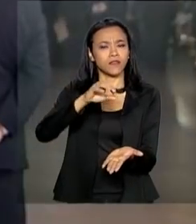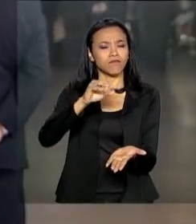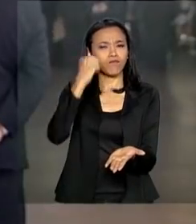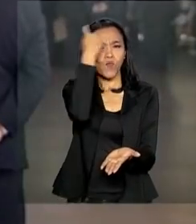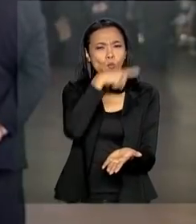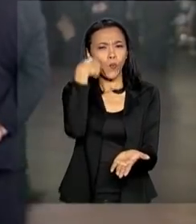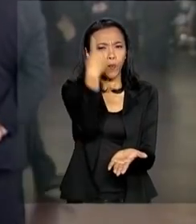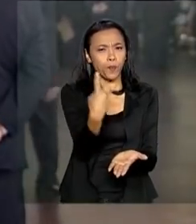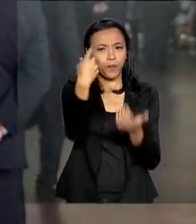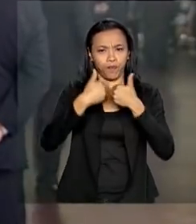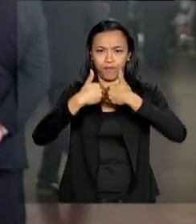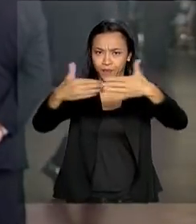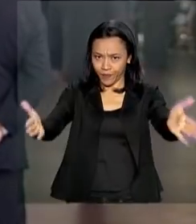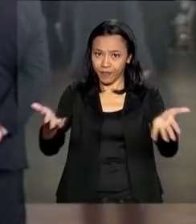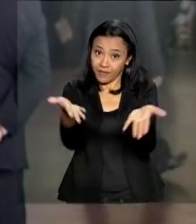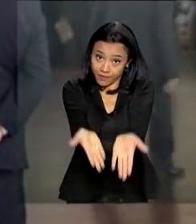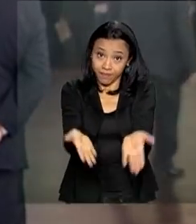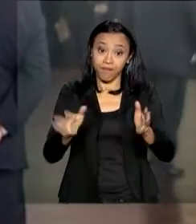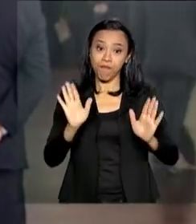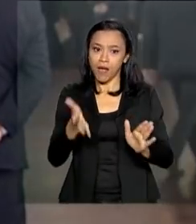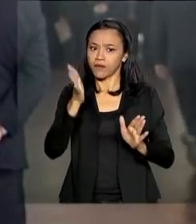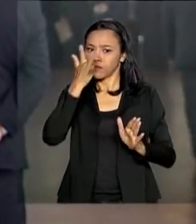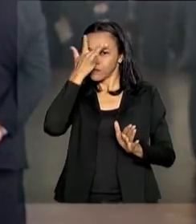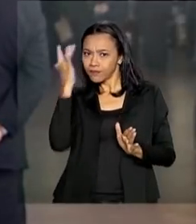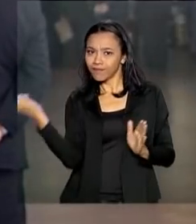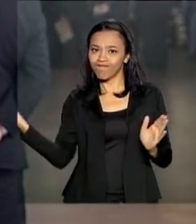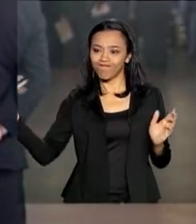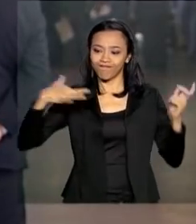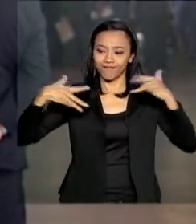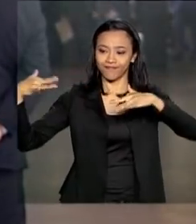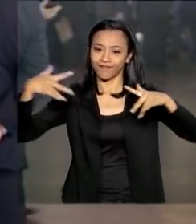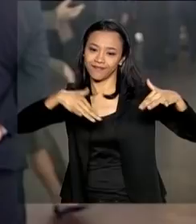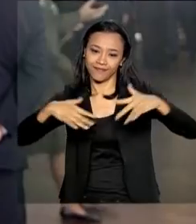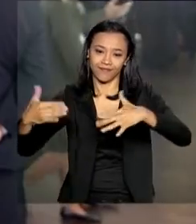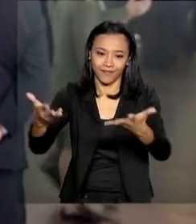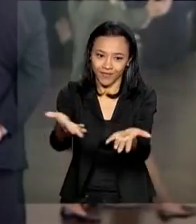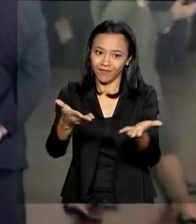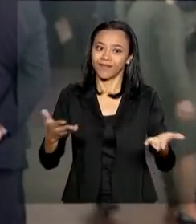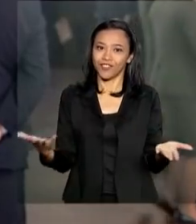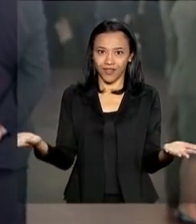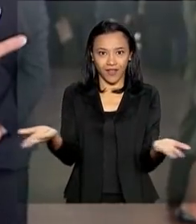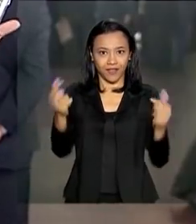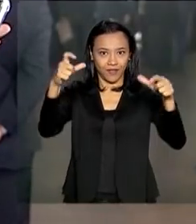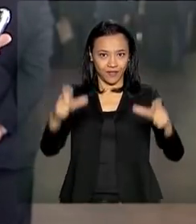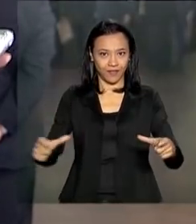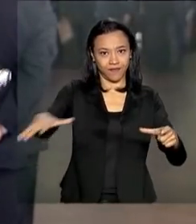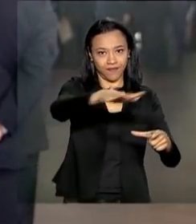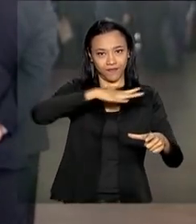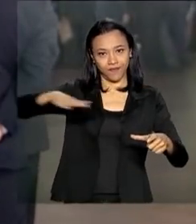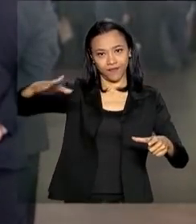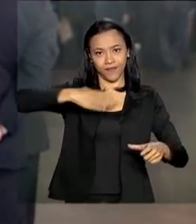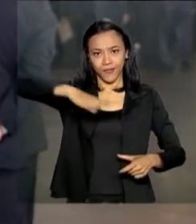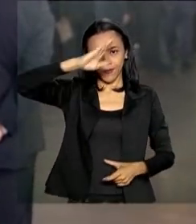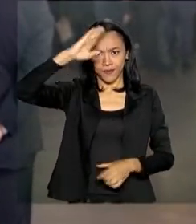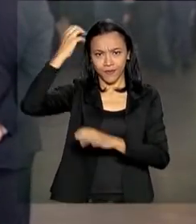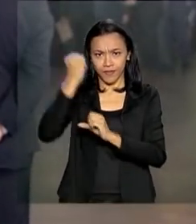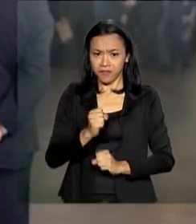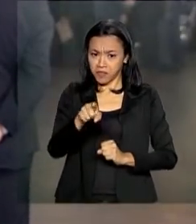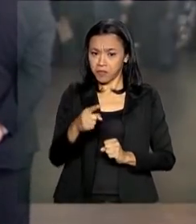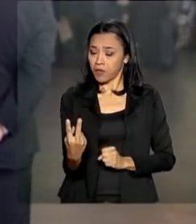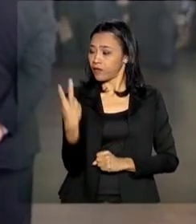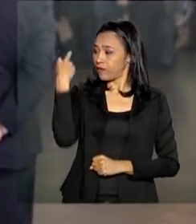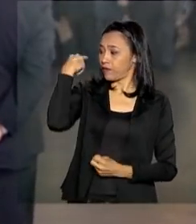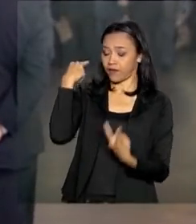hora para o início da cerimônia. Mas a movimentação já é bem grande por aqui, viu, Renata, no Clube do Exército. Como vocês podem ver aqui atrás de mim,